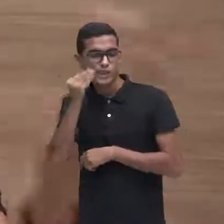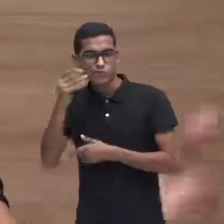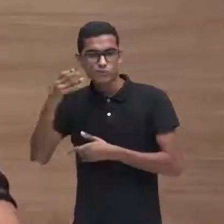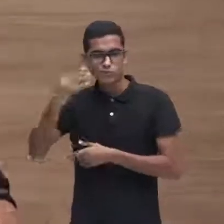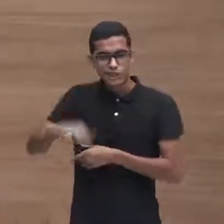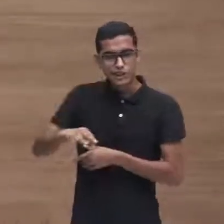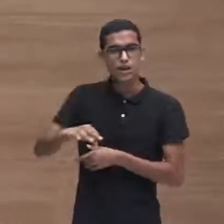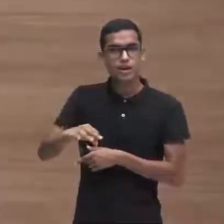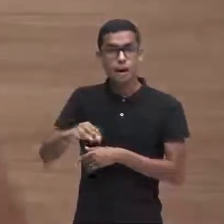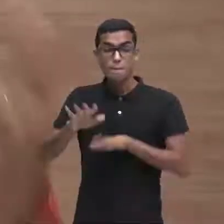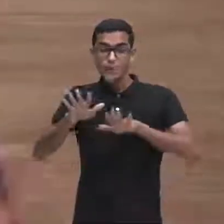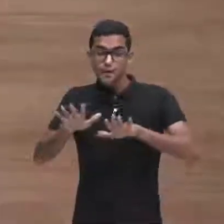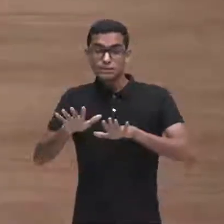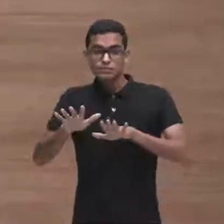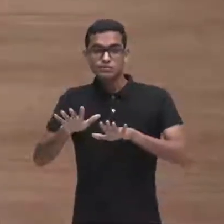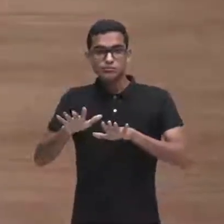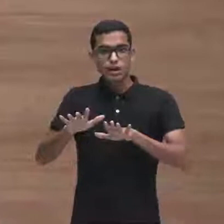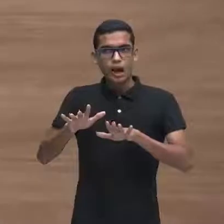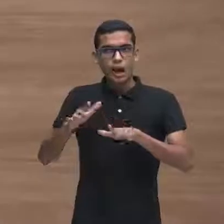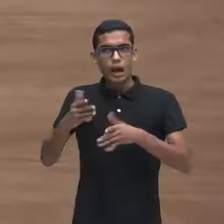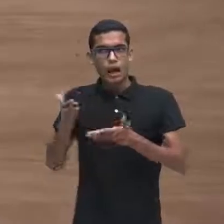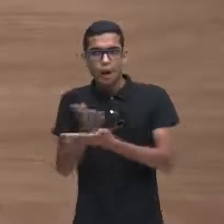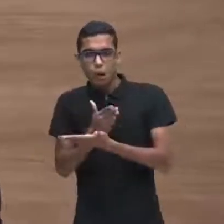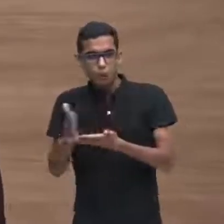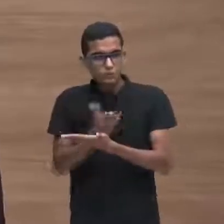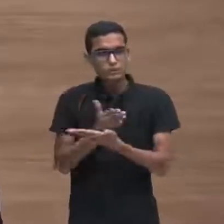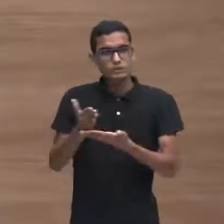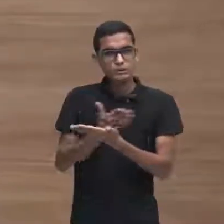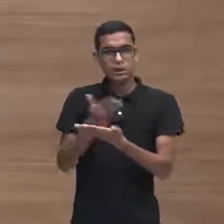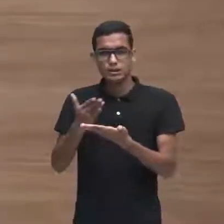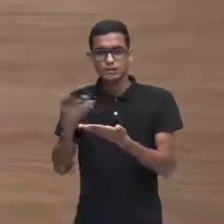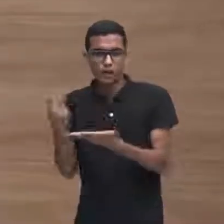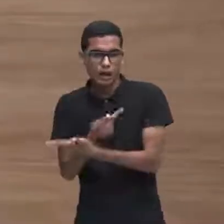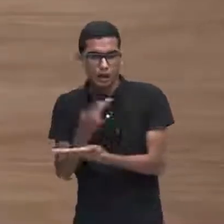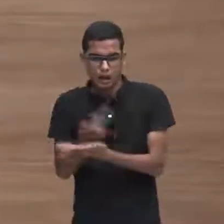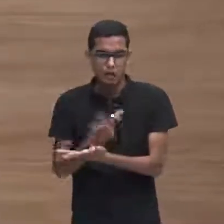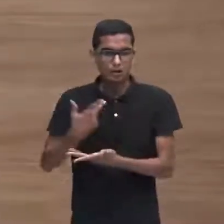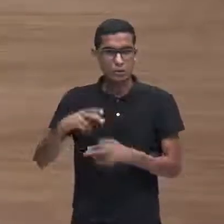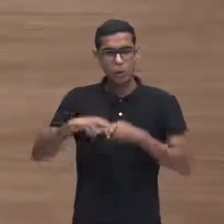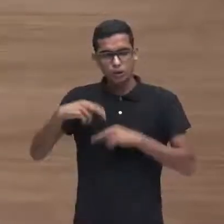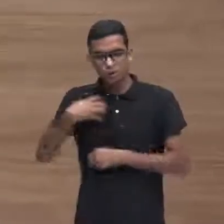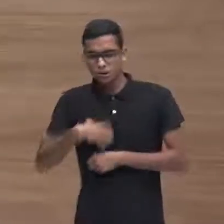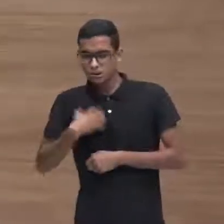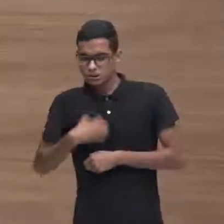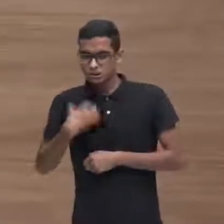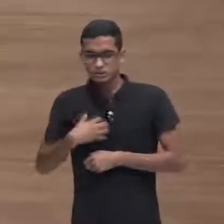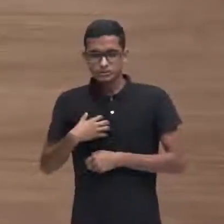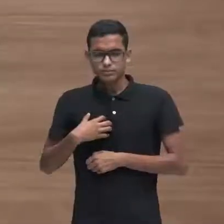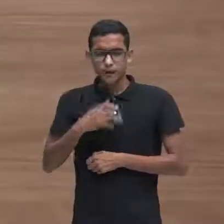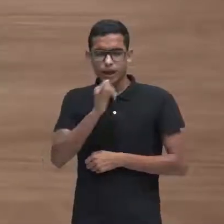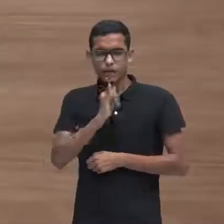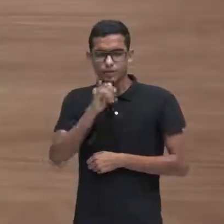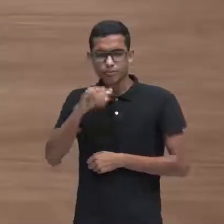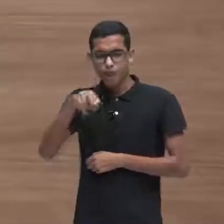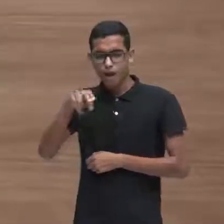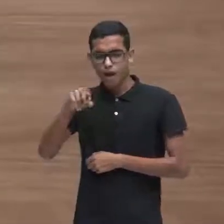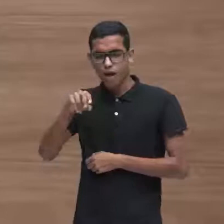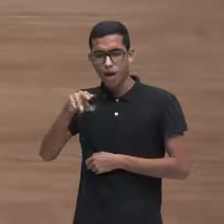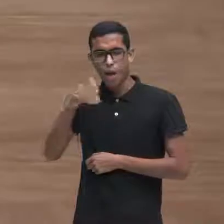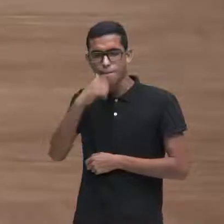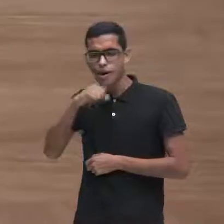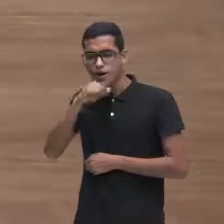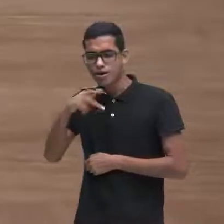e adentram pela agressividade por uma série como a mãe da Neuza sim não restam não restam